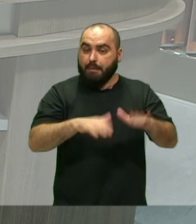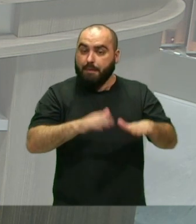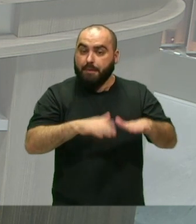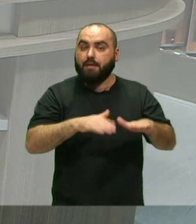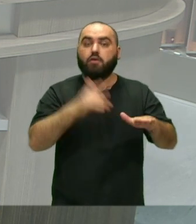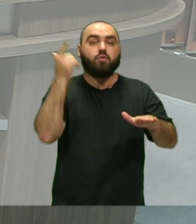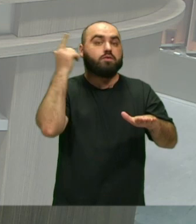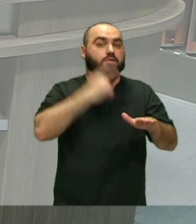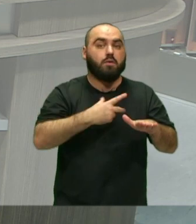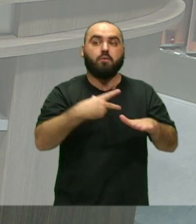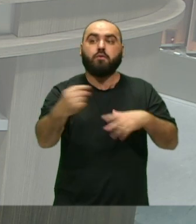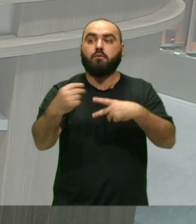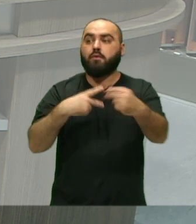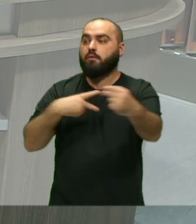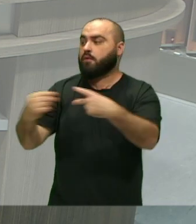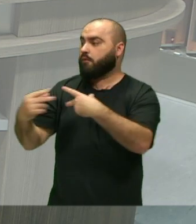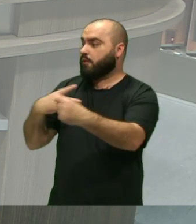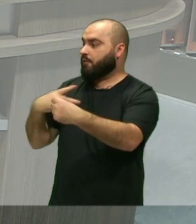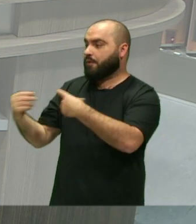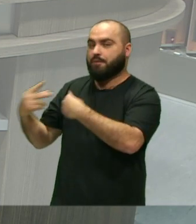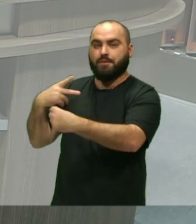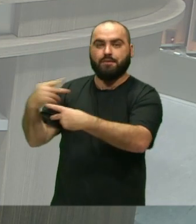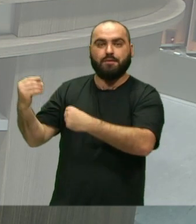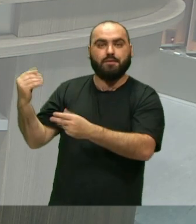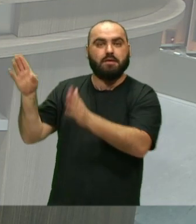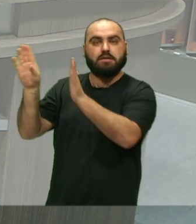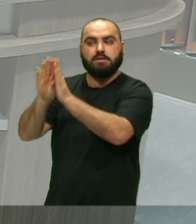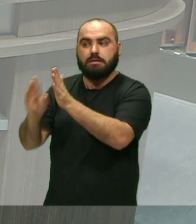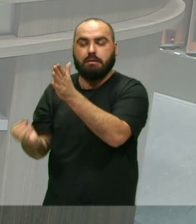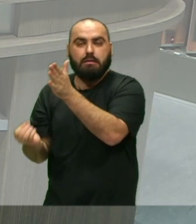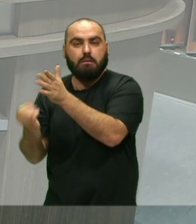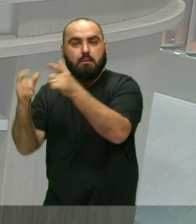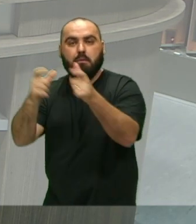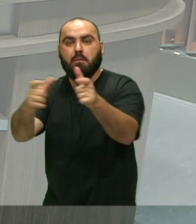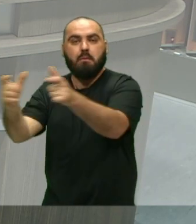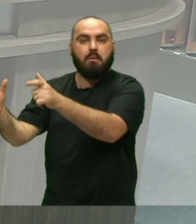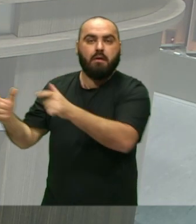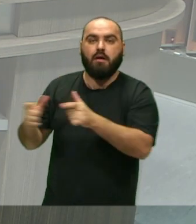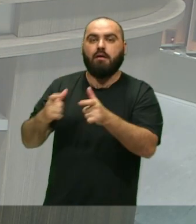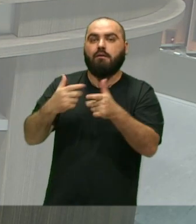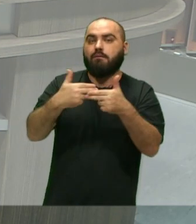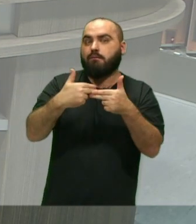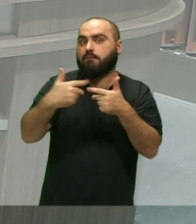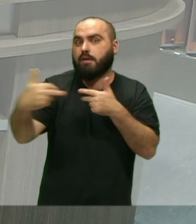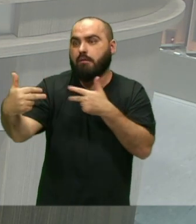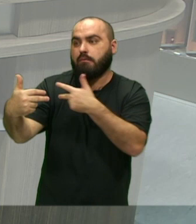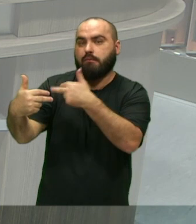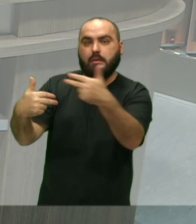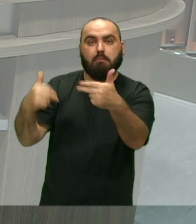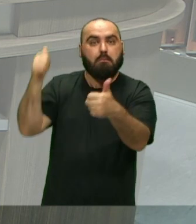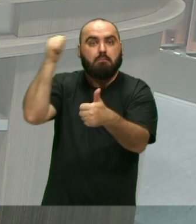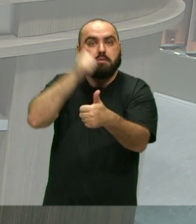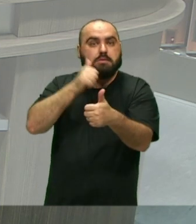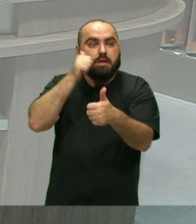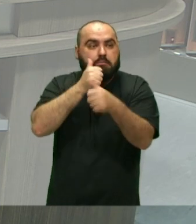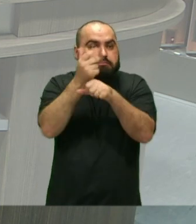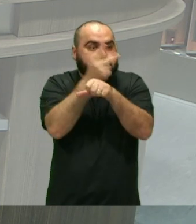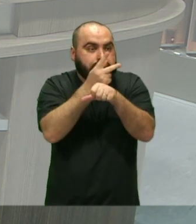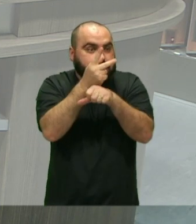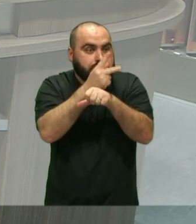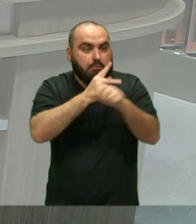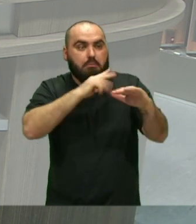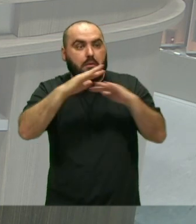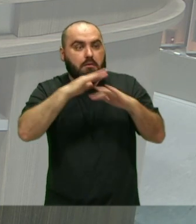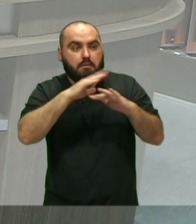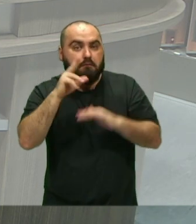Conversa daqui Conversa dali E foi chegando E uma determinada Proporção muito grande De mulheres Procurando o movimento